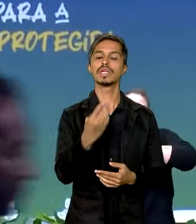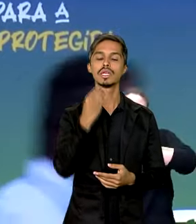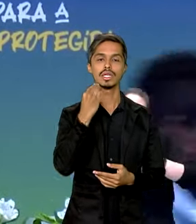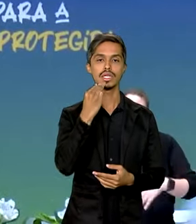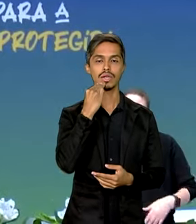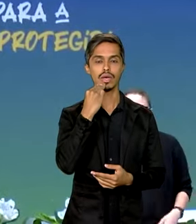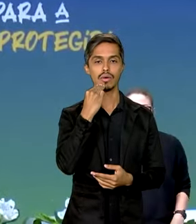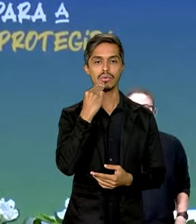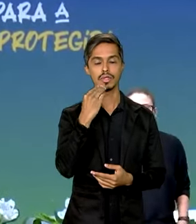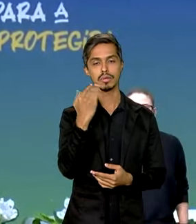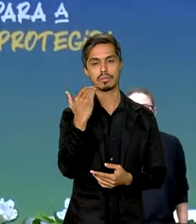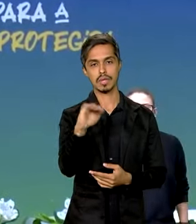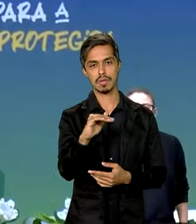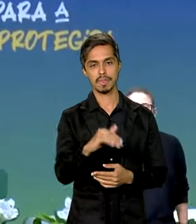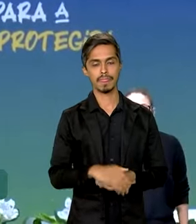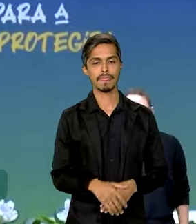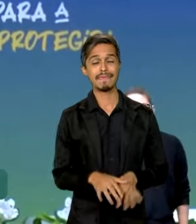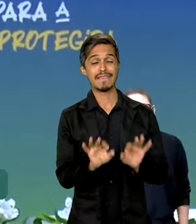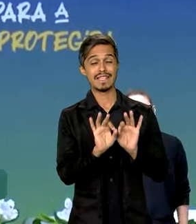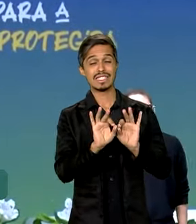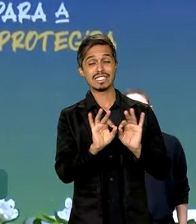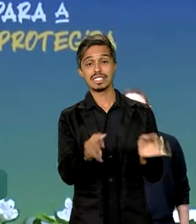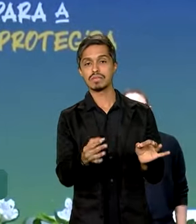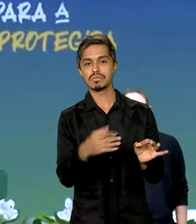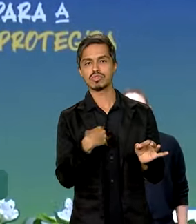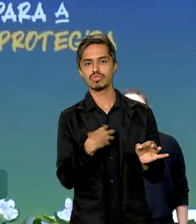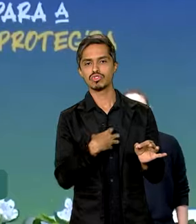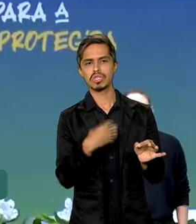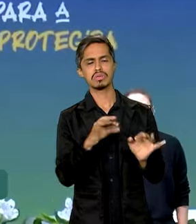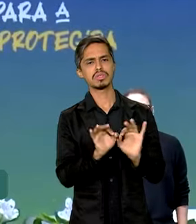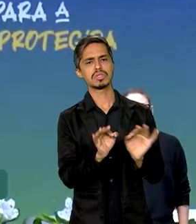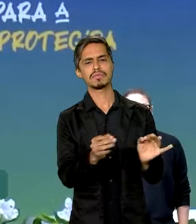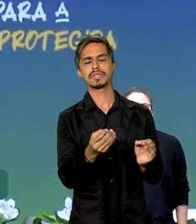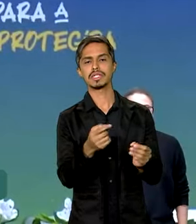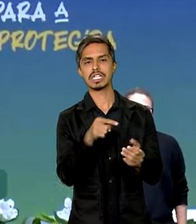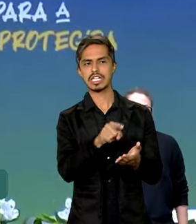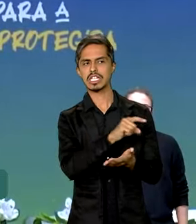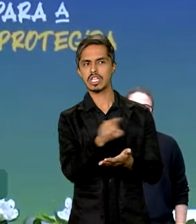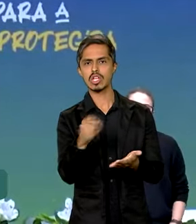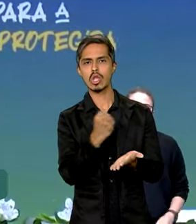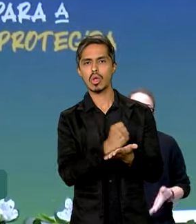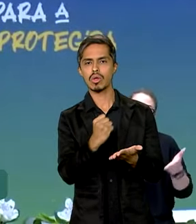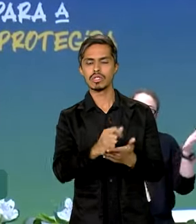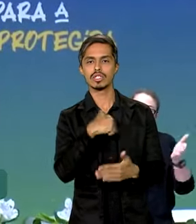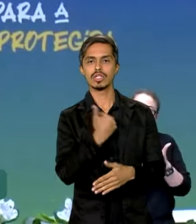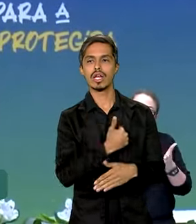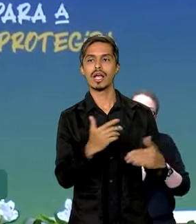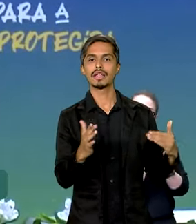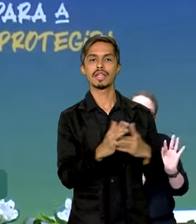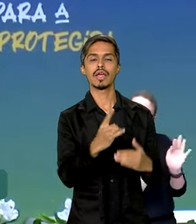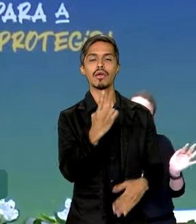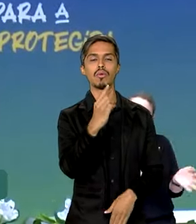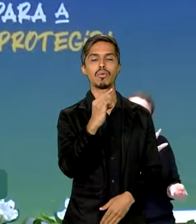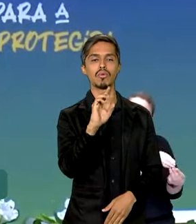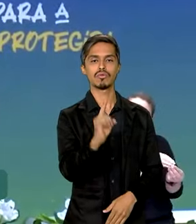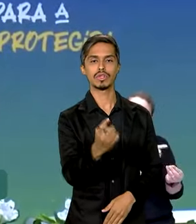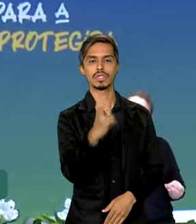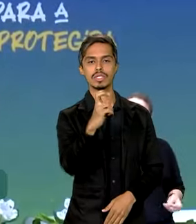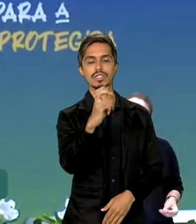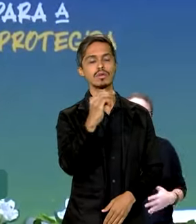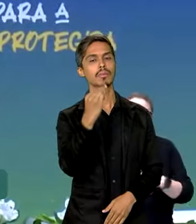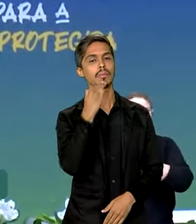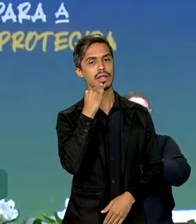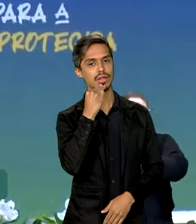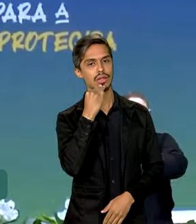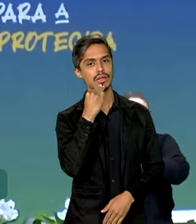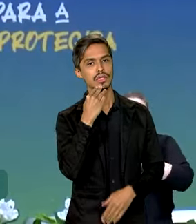Então, simplificar, como nós vamos simplificar aqueles contratos e convênios até R 1,5 milhão, que